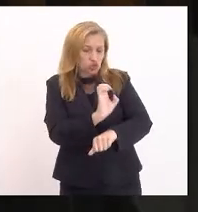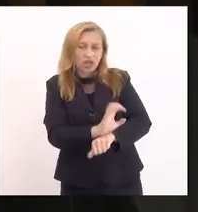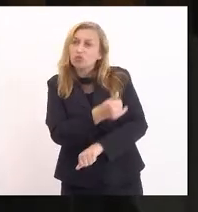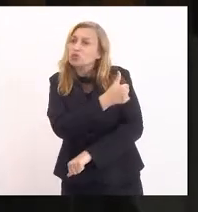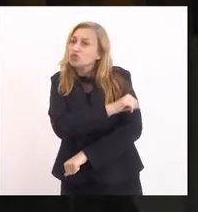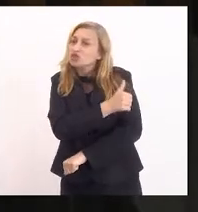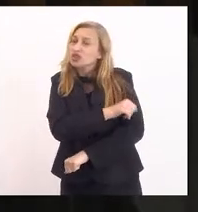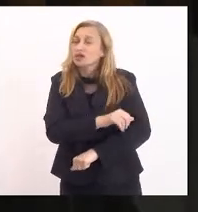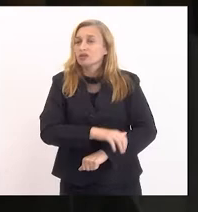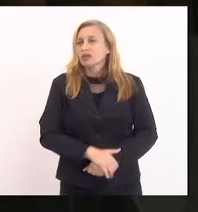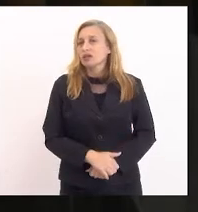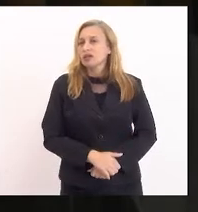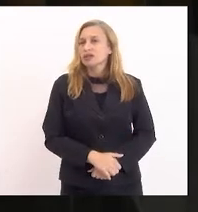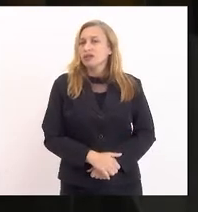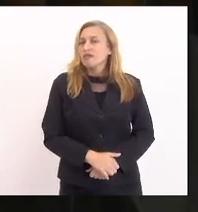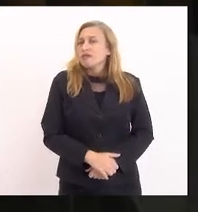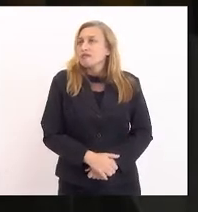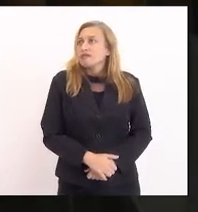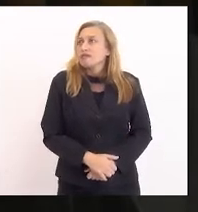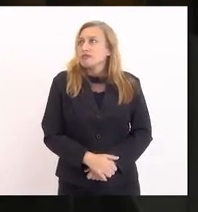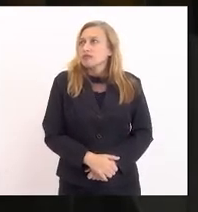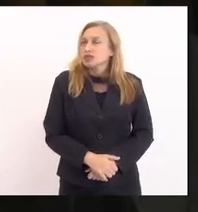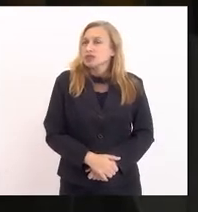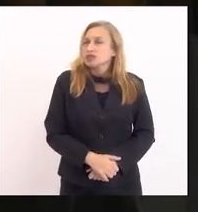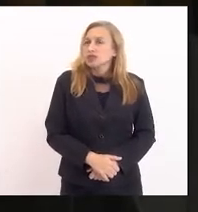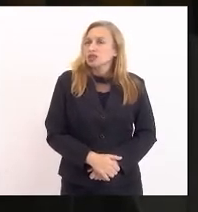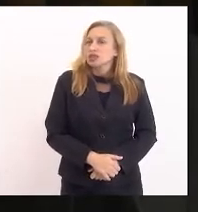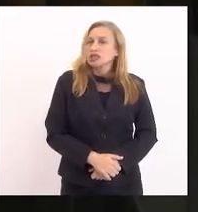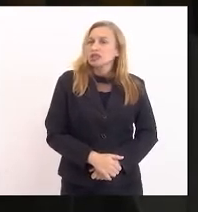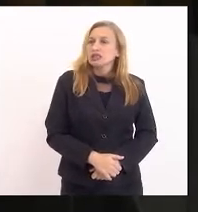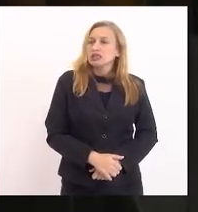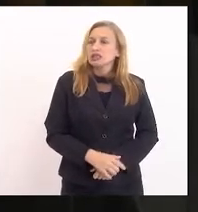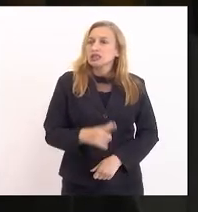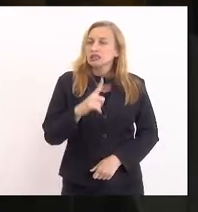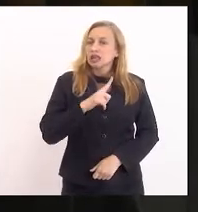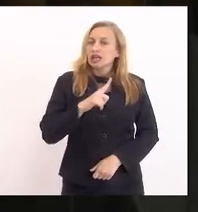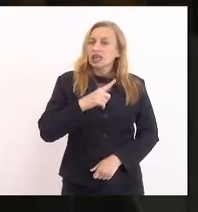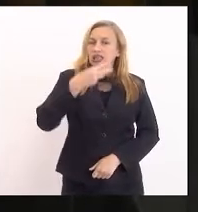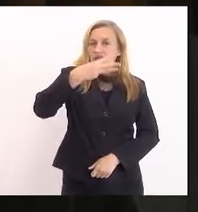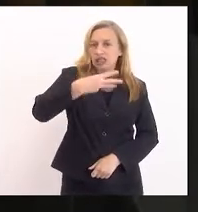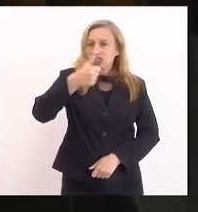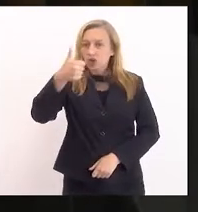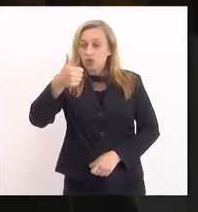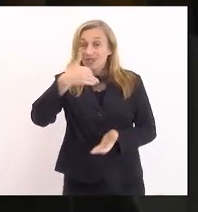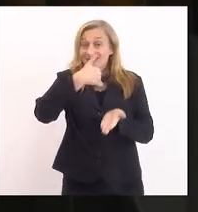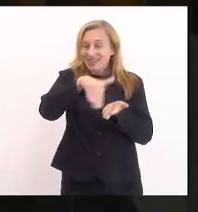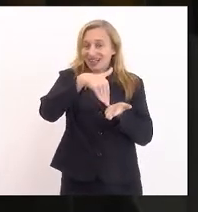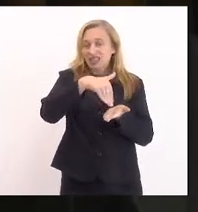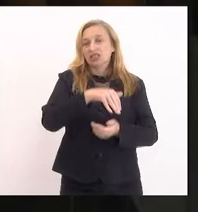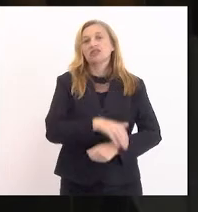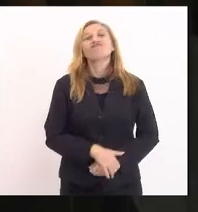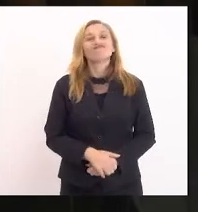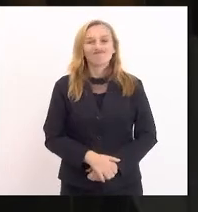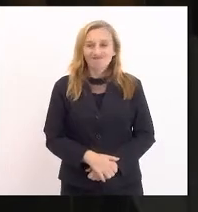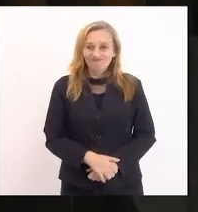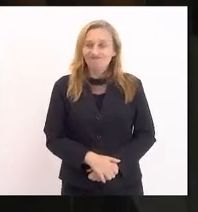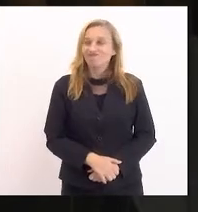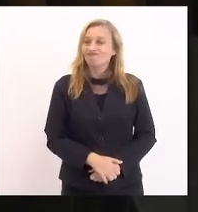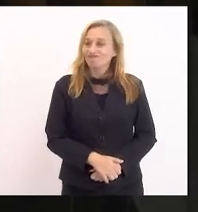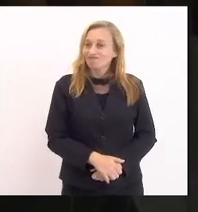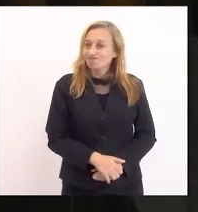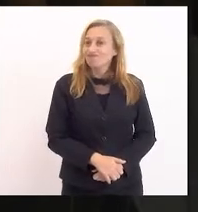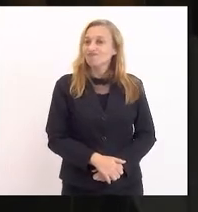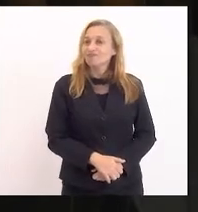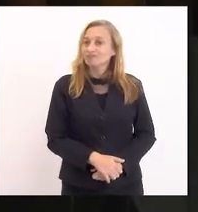de Janeiro tenha 31 secretarias, 31 secretarias,